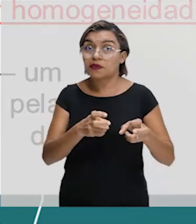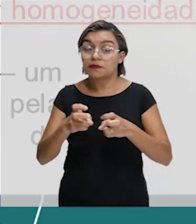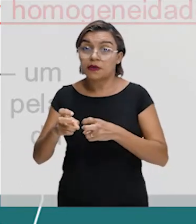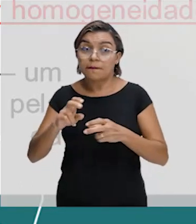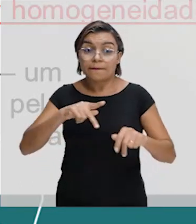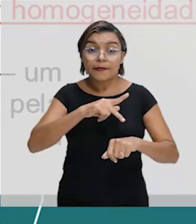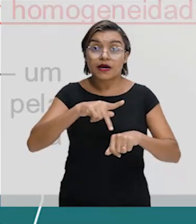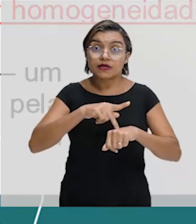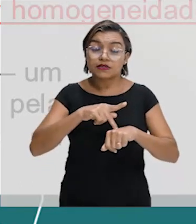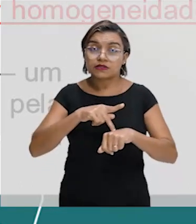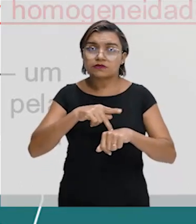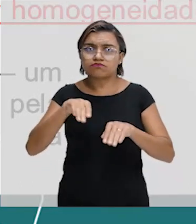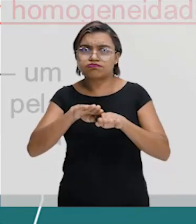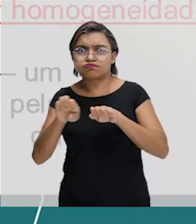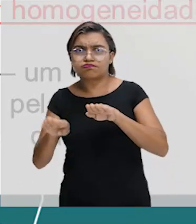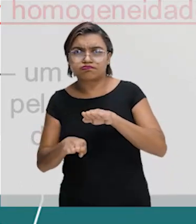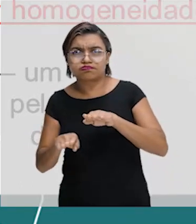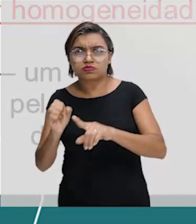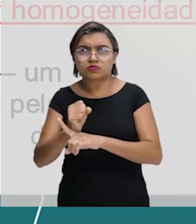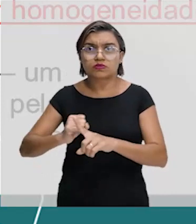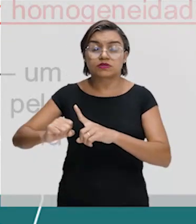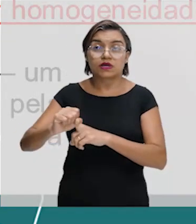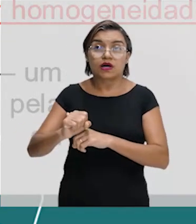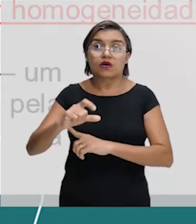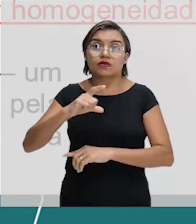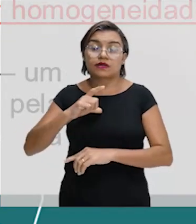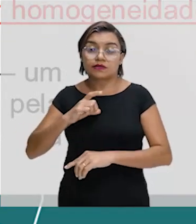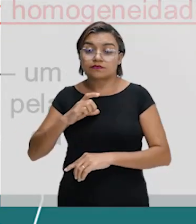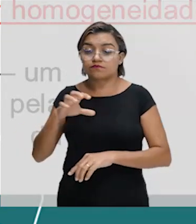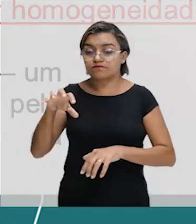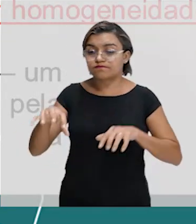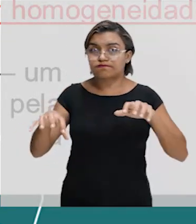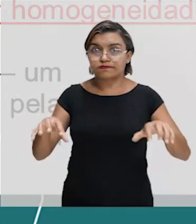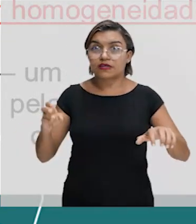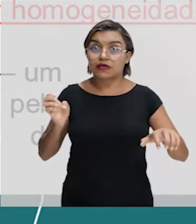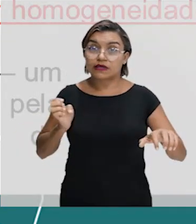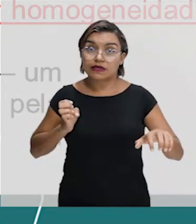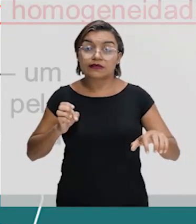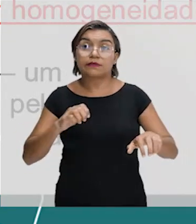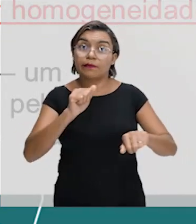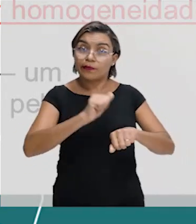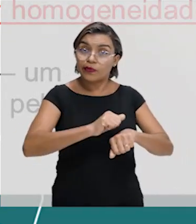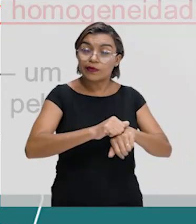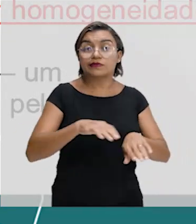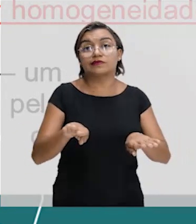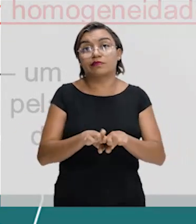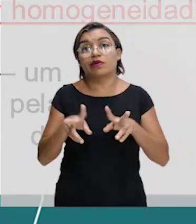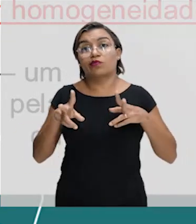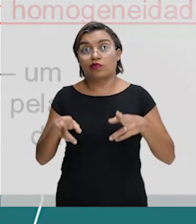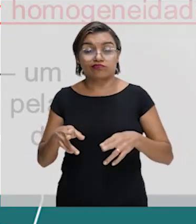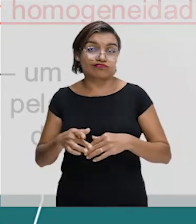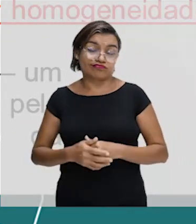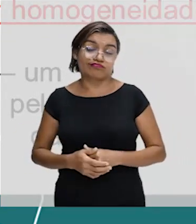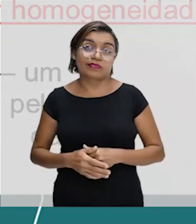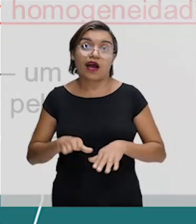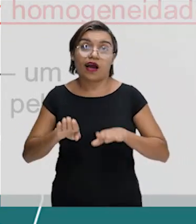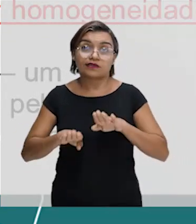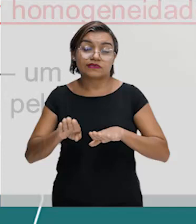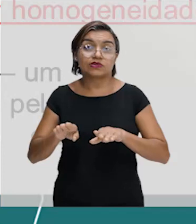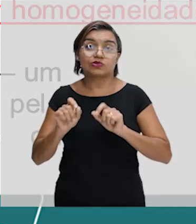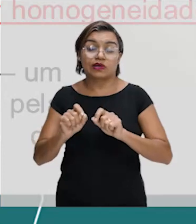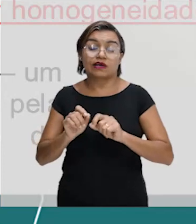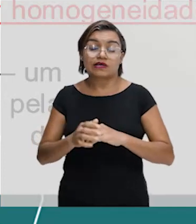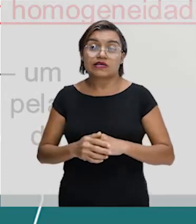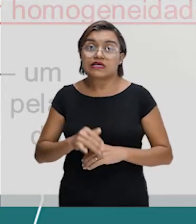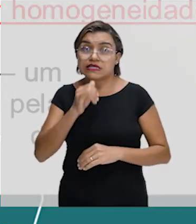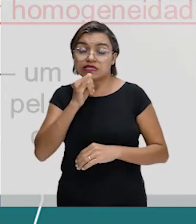social, é que em muitos espaços habita riqueza e pobreza ao mesmo tempo. A gente vê, por exemplo, nos grandes centros como em